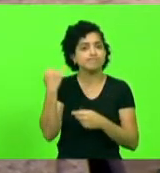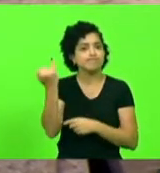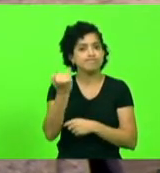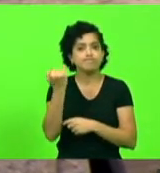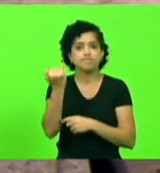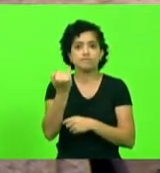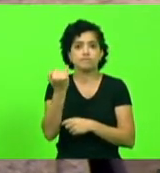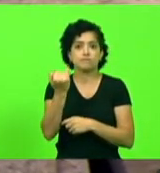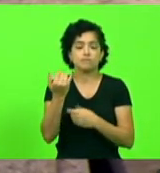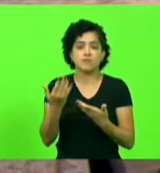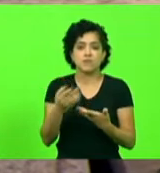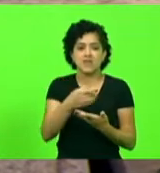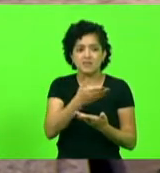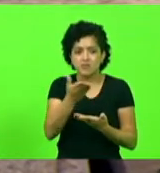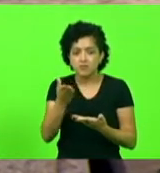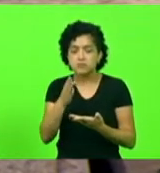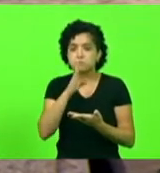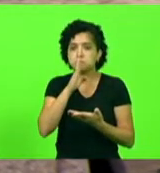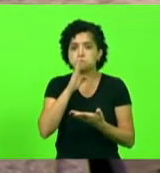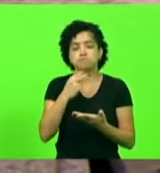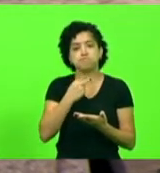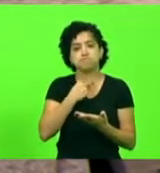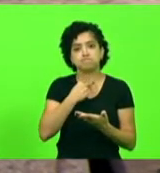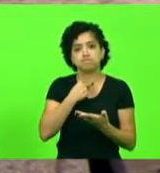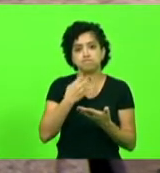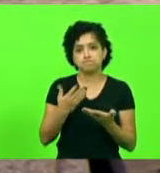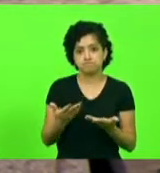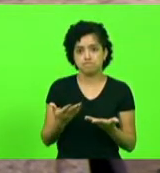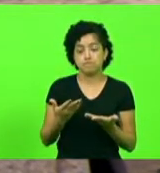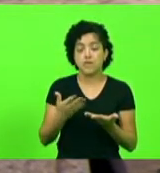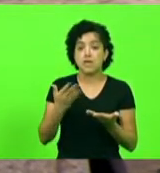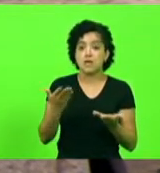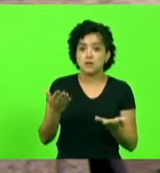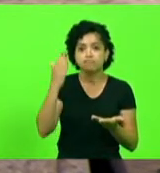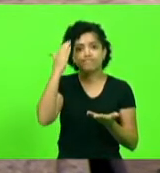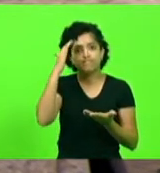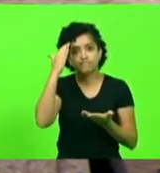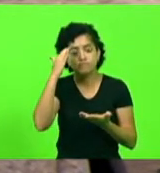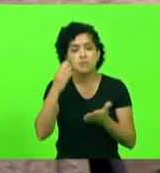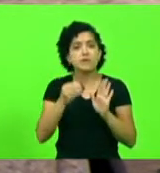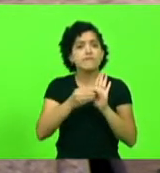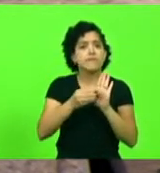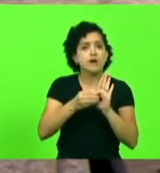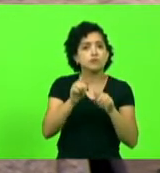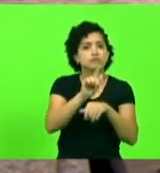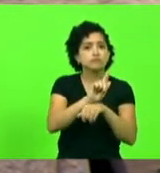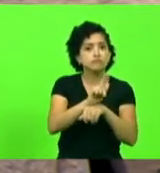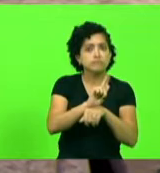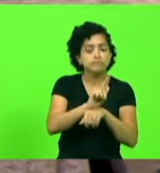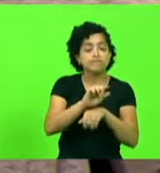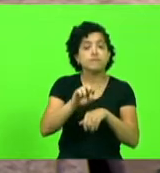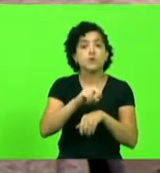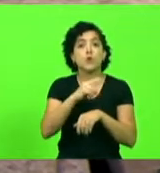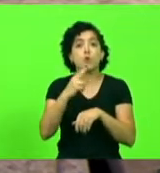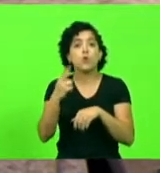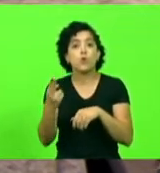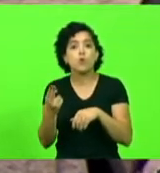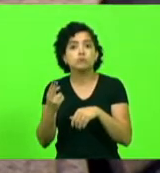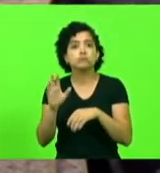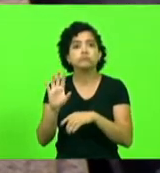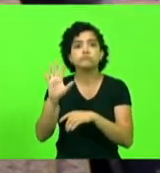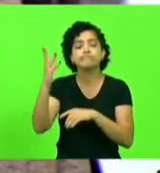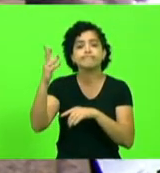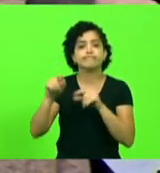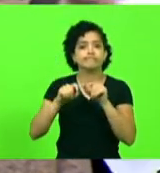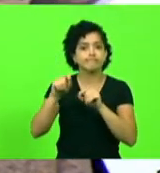nós pode nos calar. Nós precisamos entender se isso é falta de gestão ou o que está acontecendo